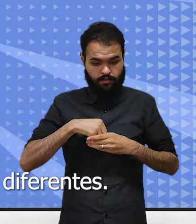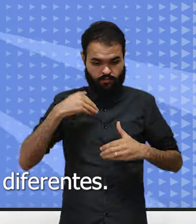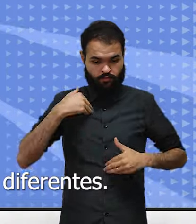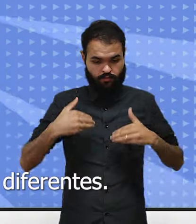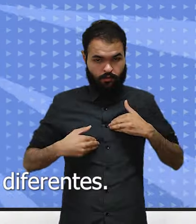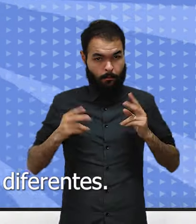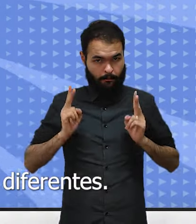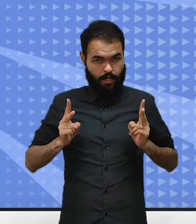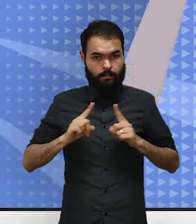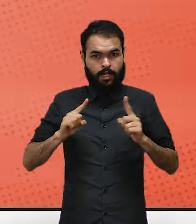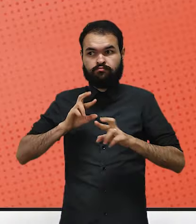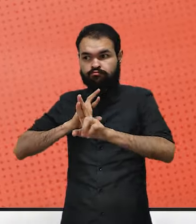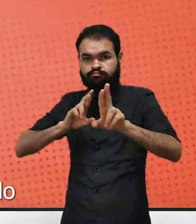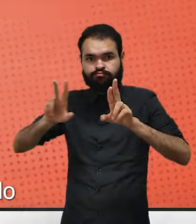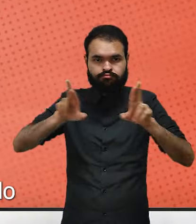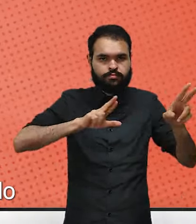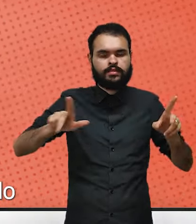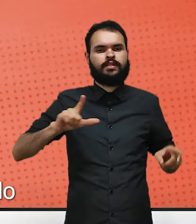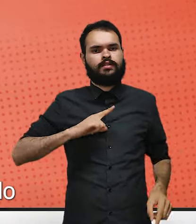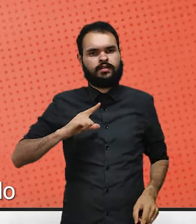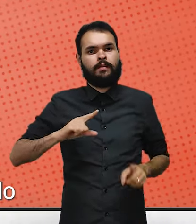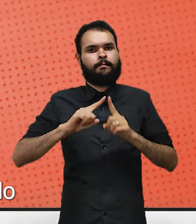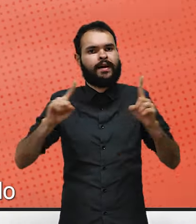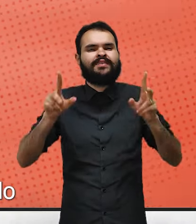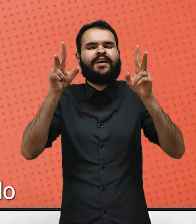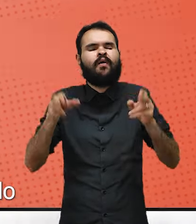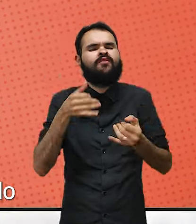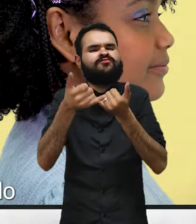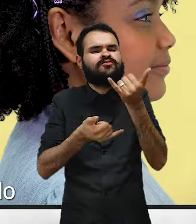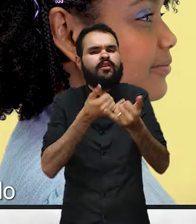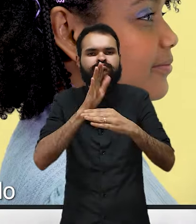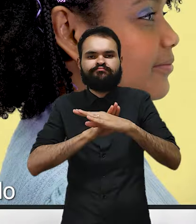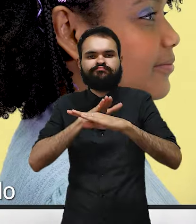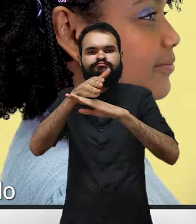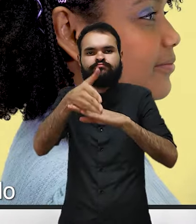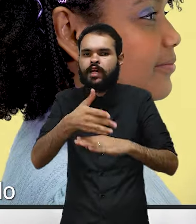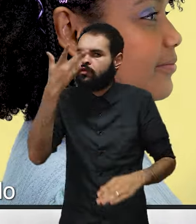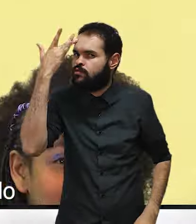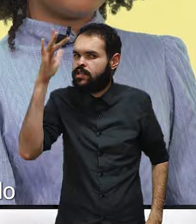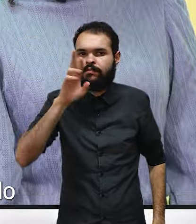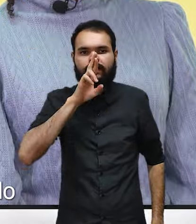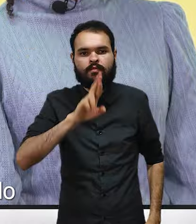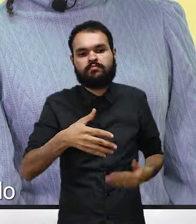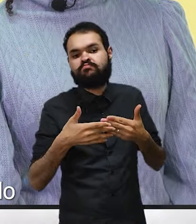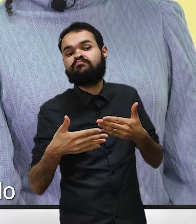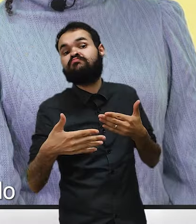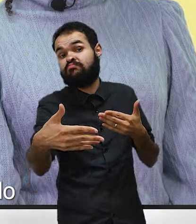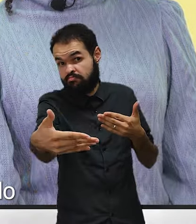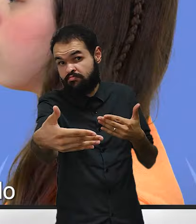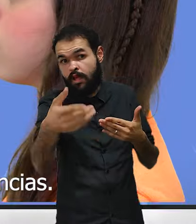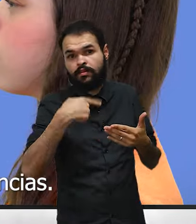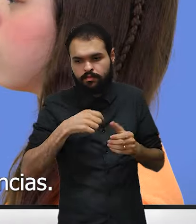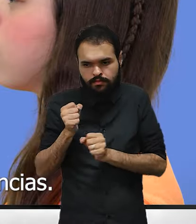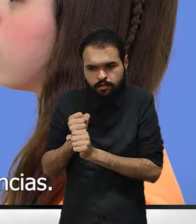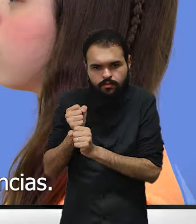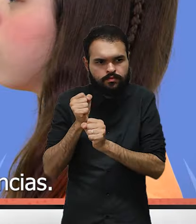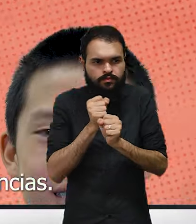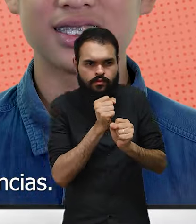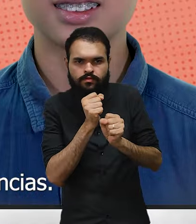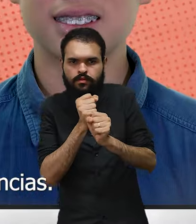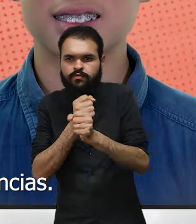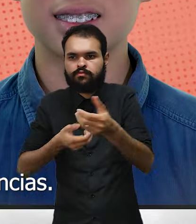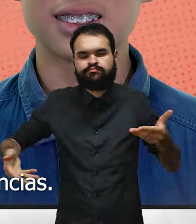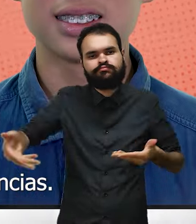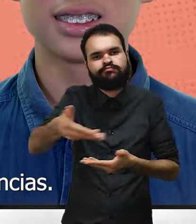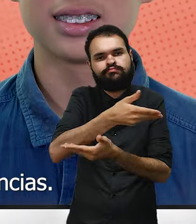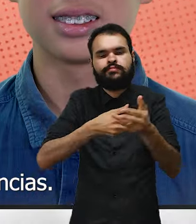estrutura, somos diferentes. Mas, como é um jogo que entramos sem saber o resultado, vamos nos compondo conforme nossas